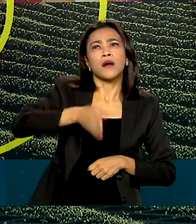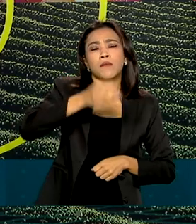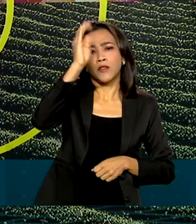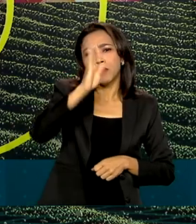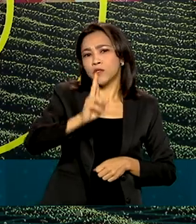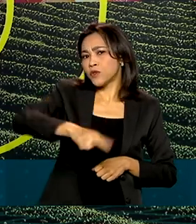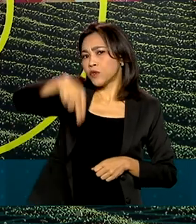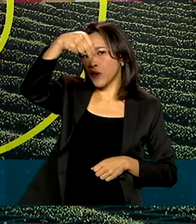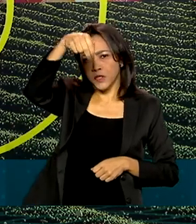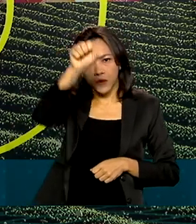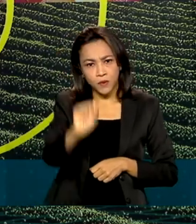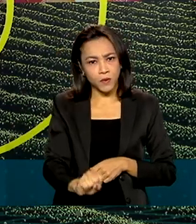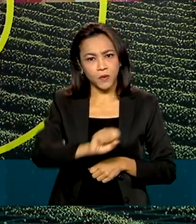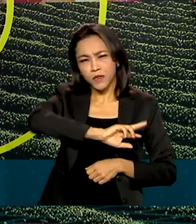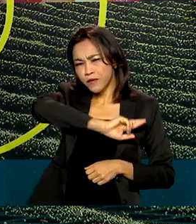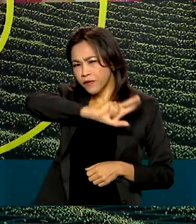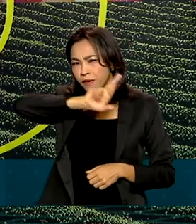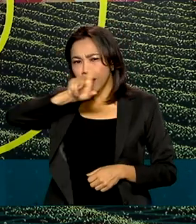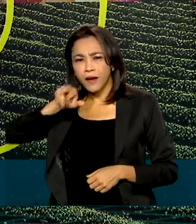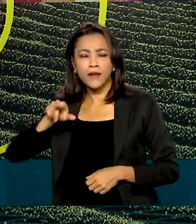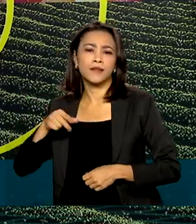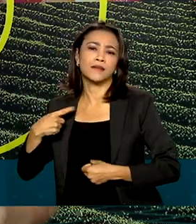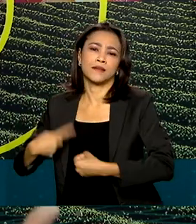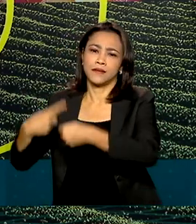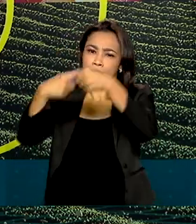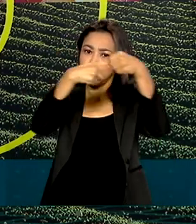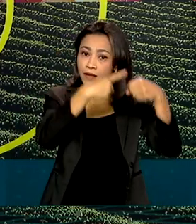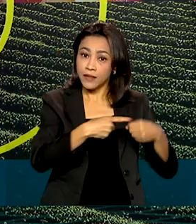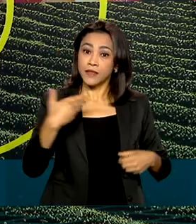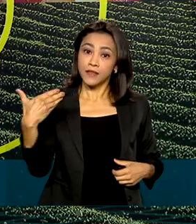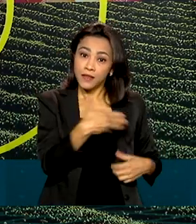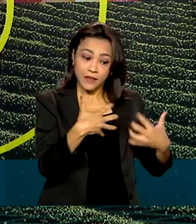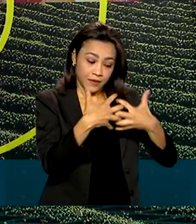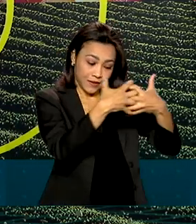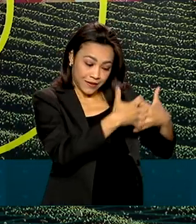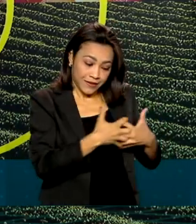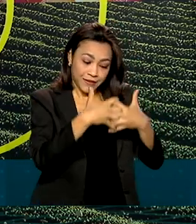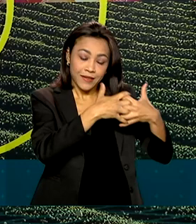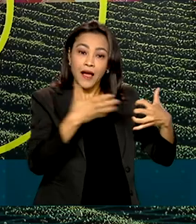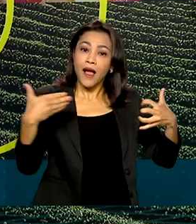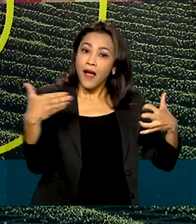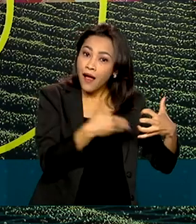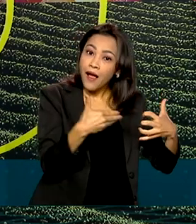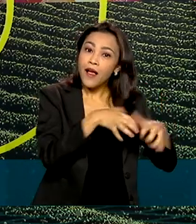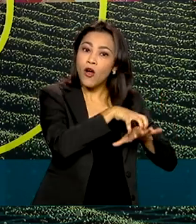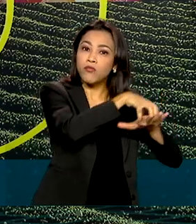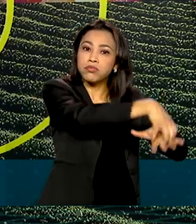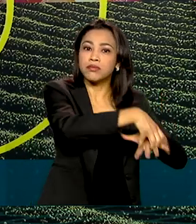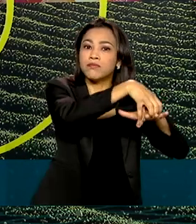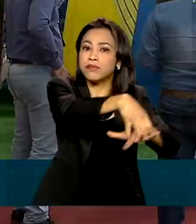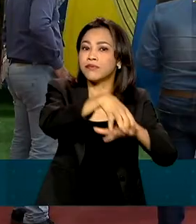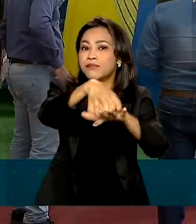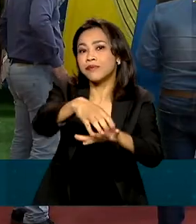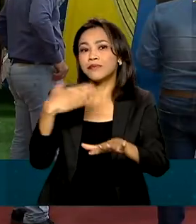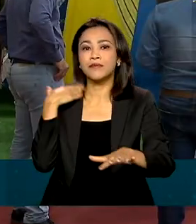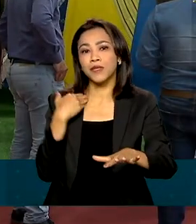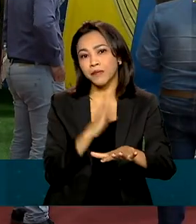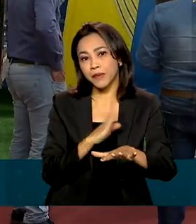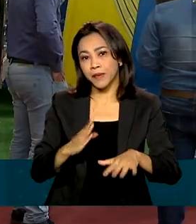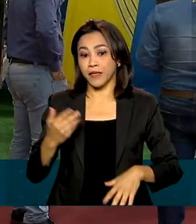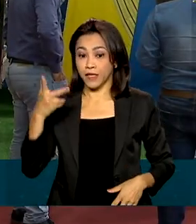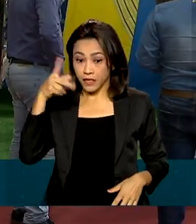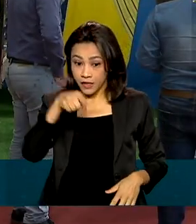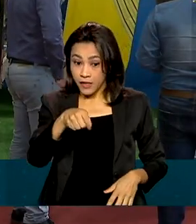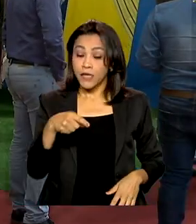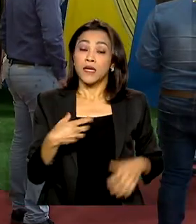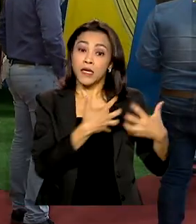em diversos municípios. E a carreta agro acaba funcionando como uma unidade móvel nossa, uma unidade de negócios. Carretas como